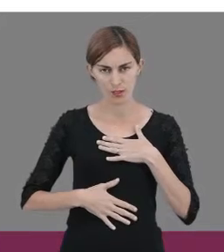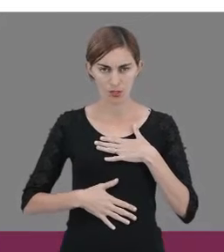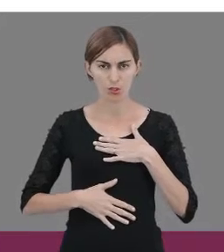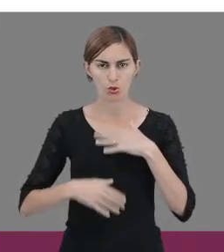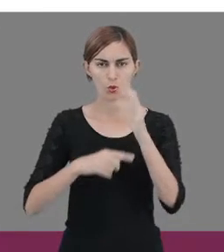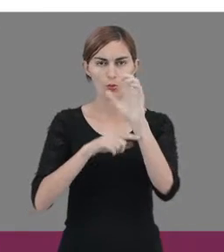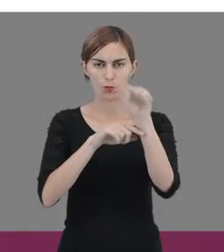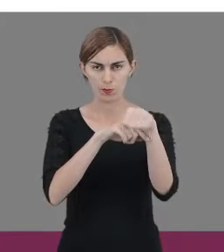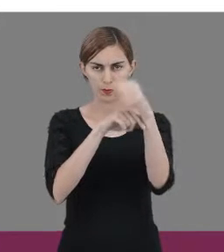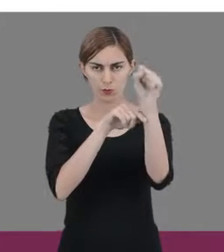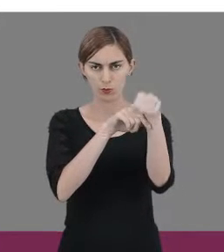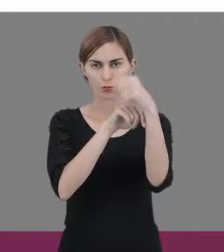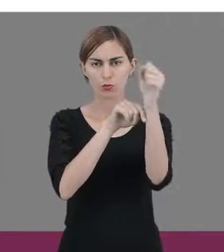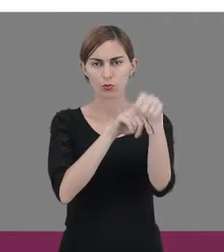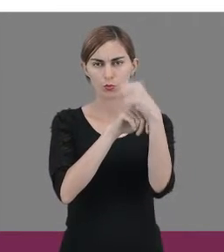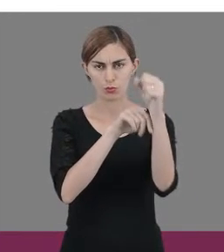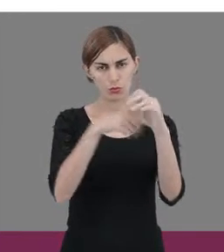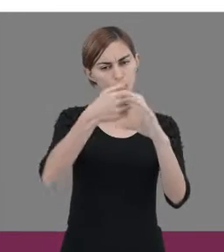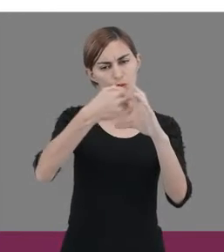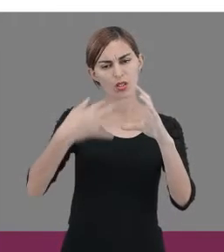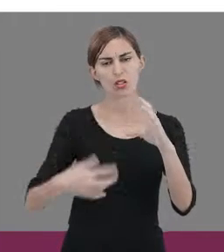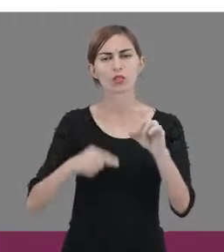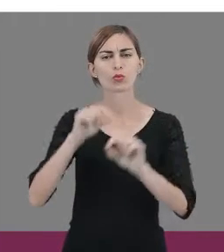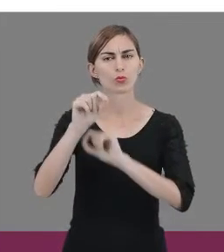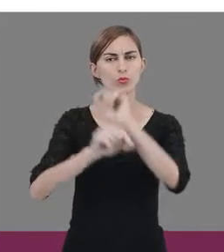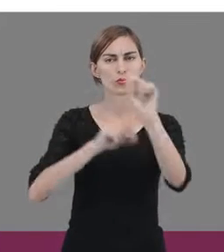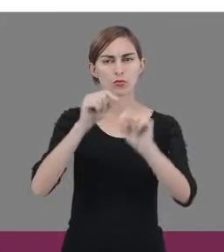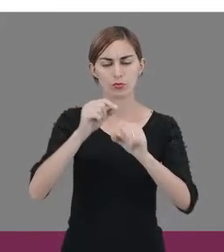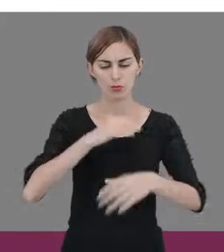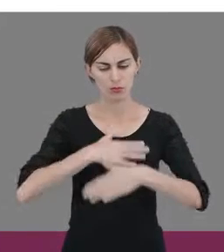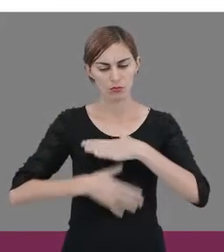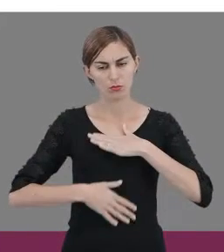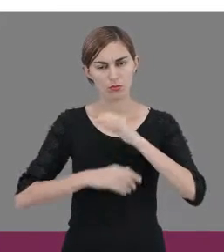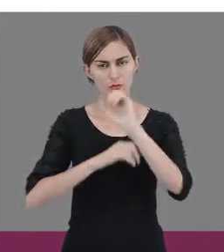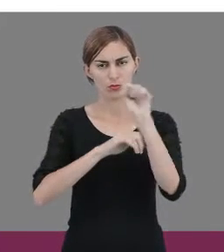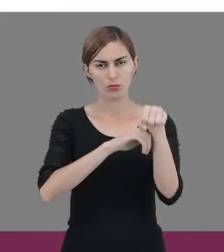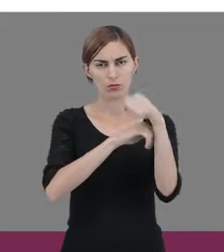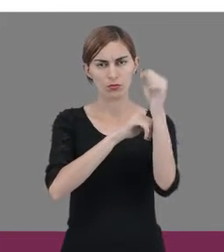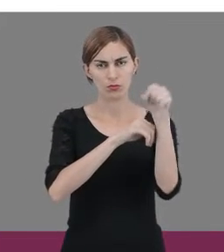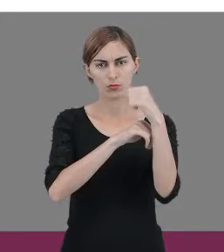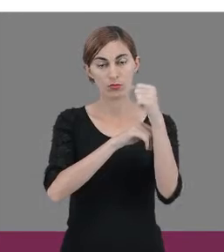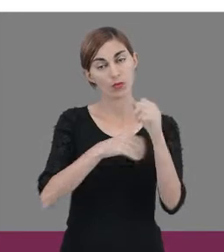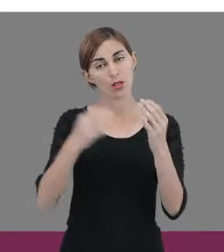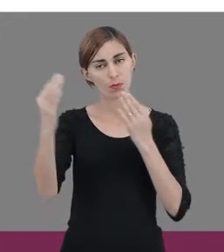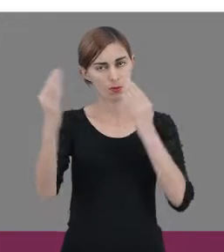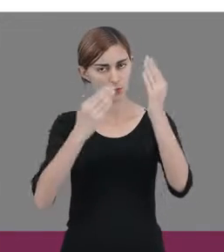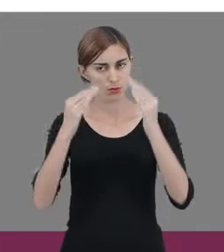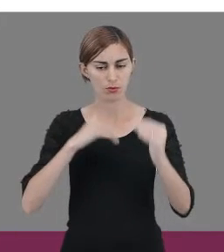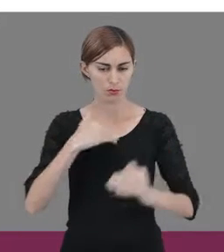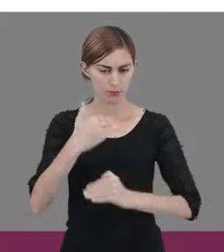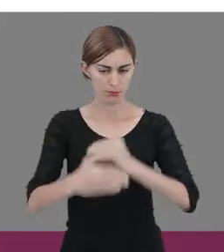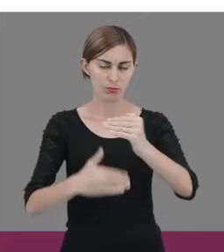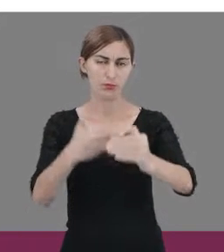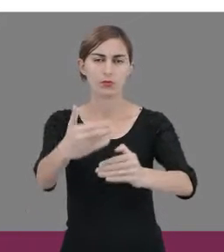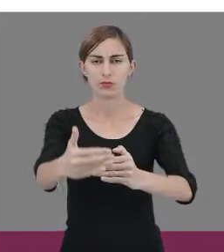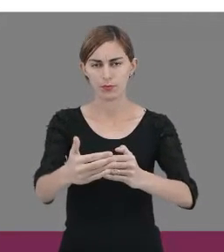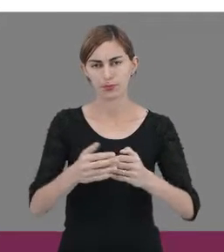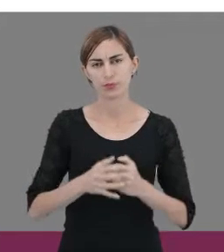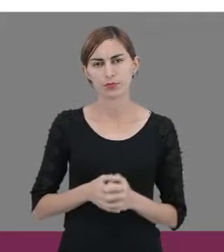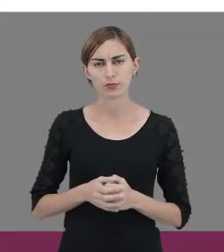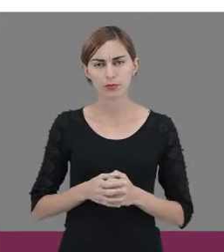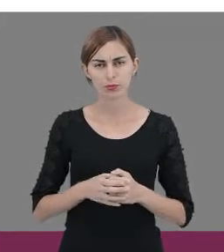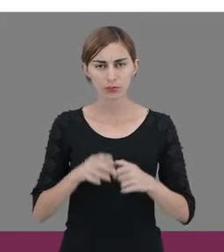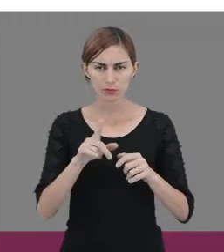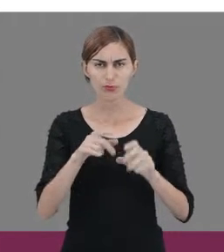aspecto físico-motor e o que nele está expresso? Para a psicologia do desenvolvimento, o